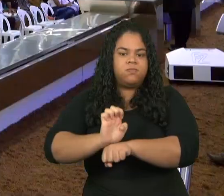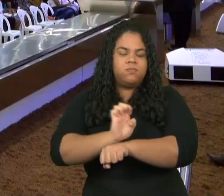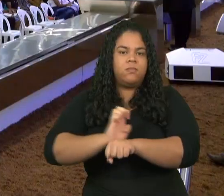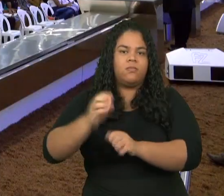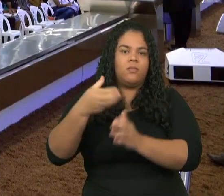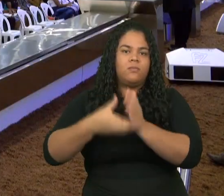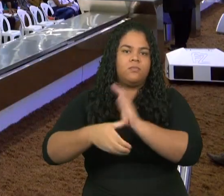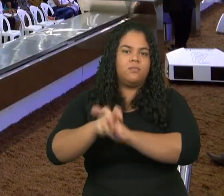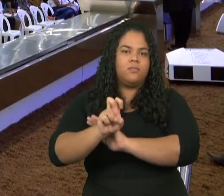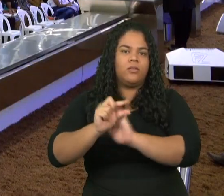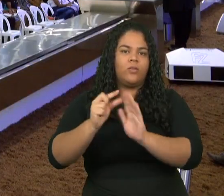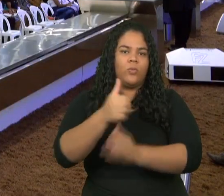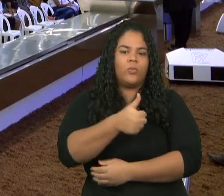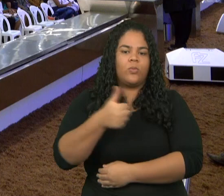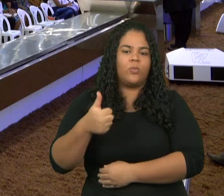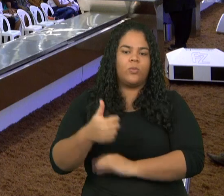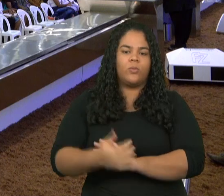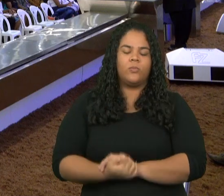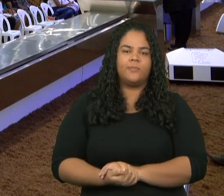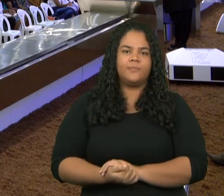versículo 11 não é